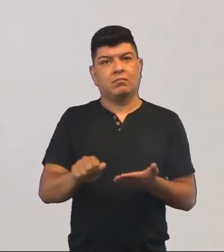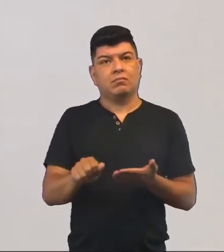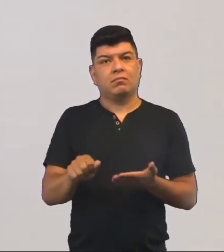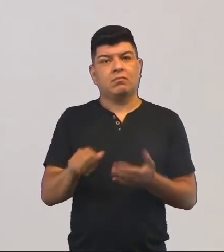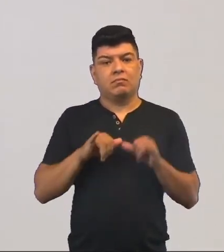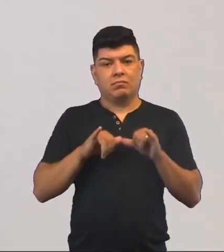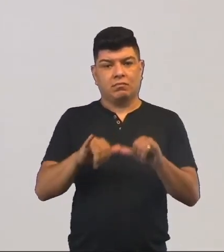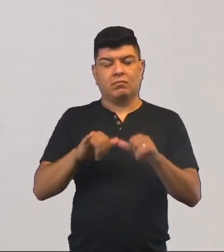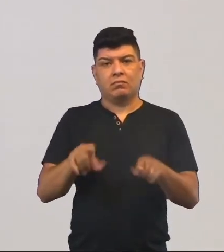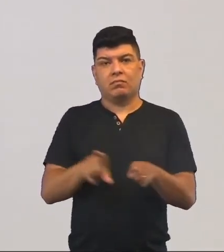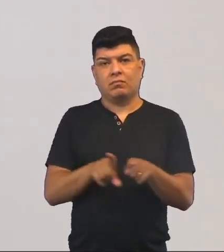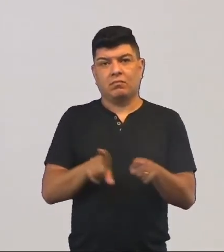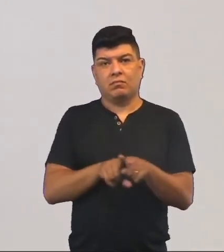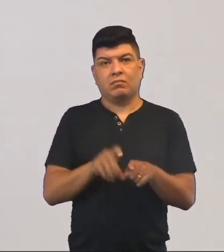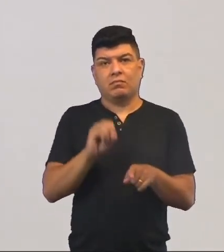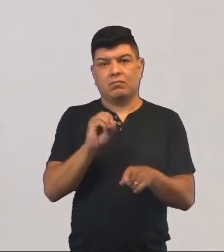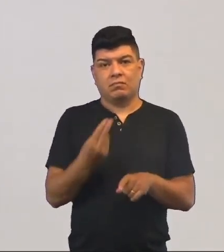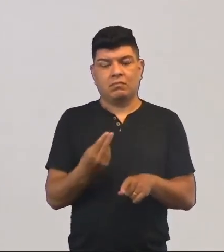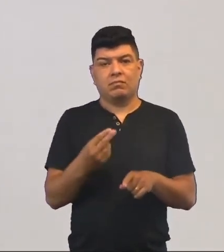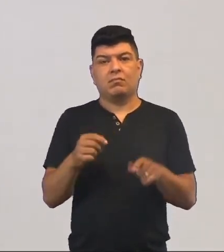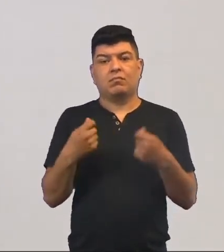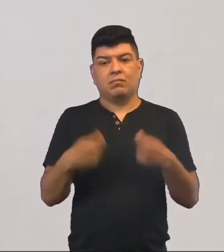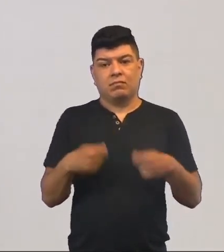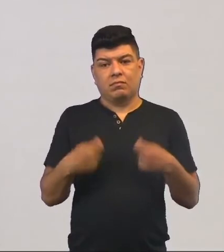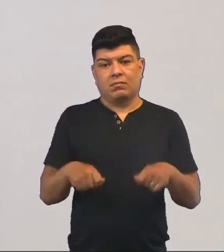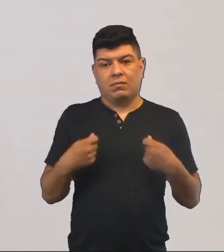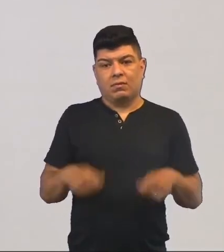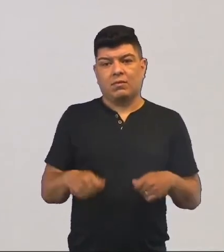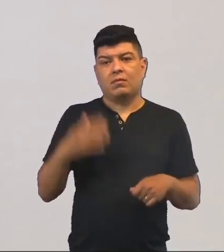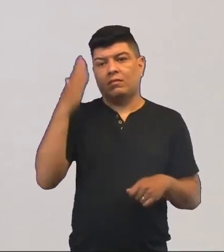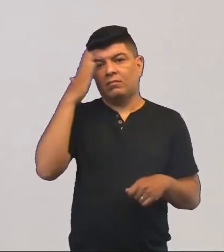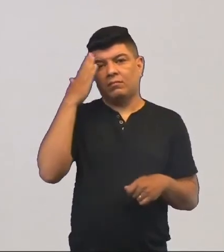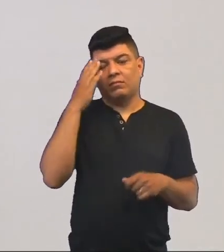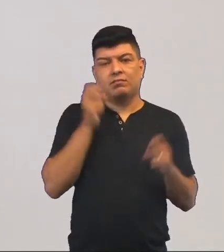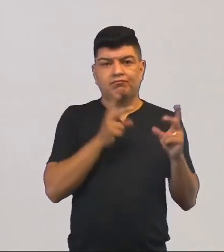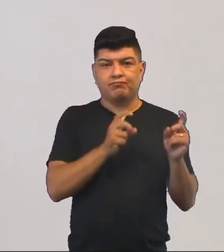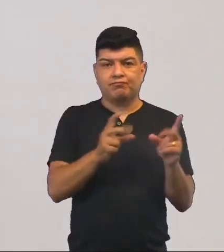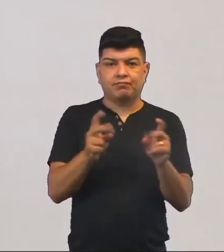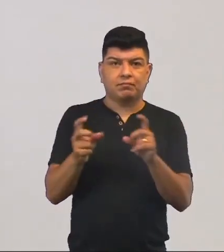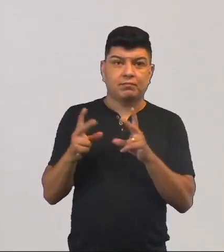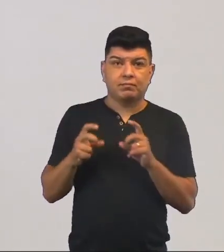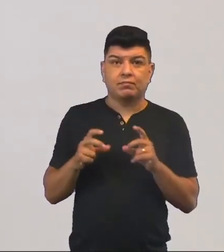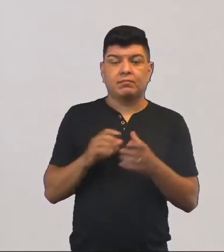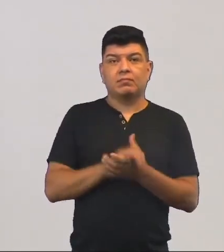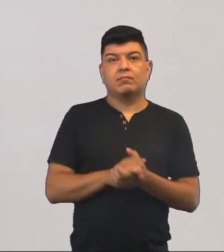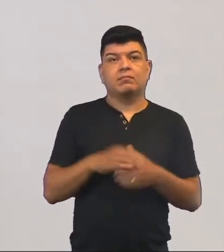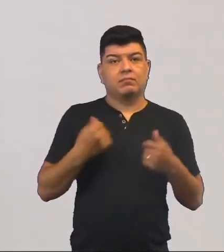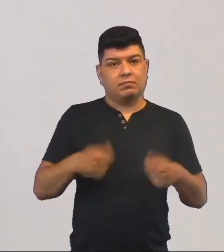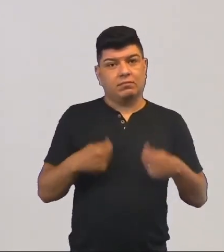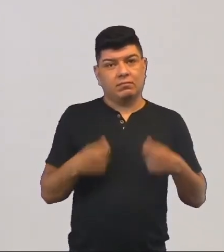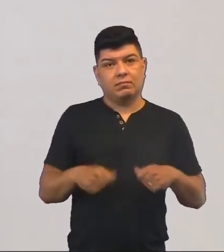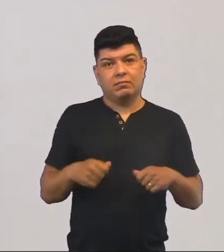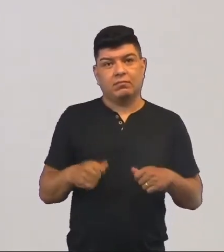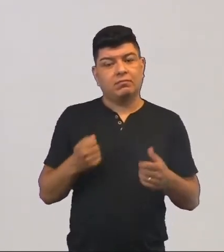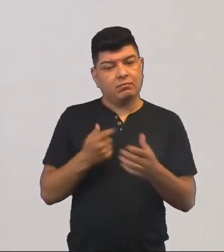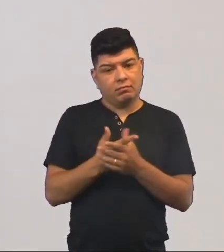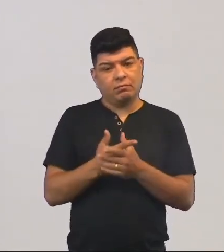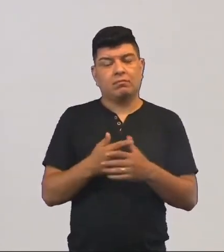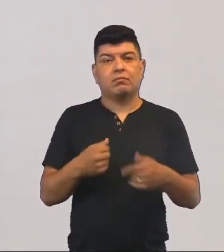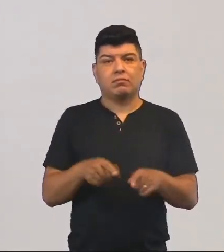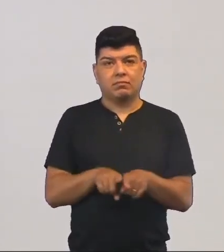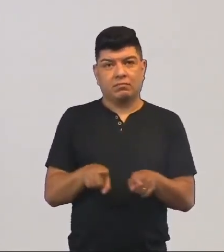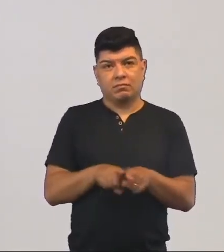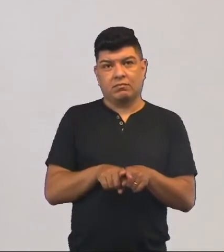comerciais. Ou seja, eles precisavam saber o que vendiam, o que eles precisavam comprar.